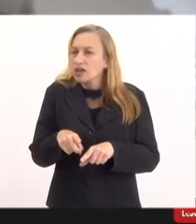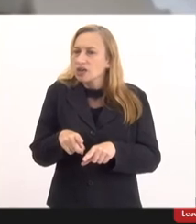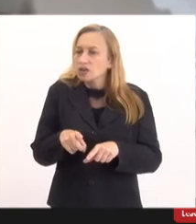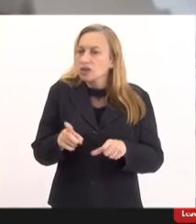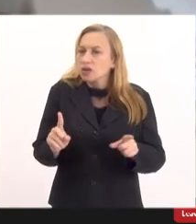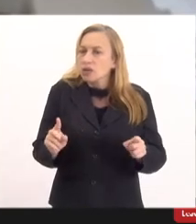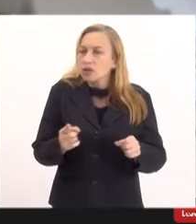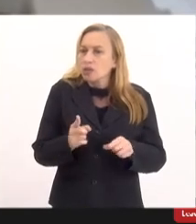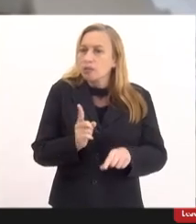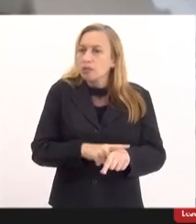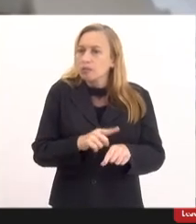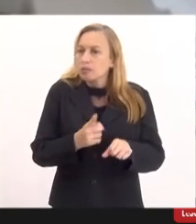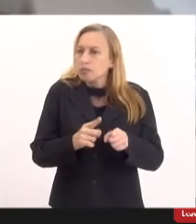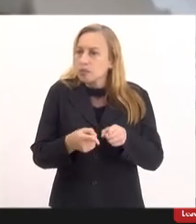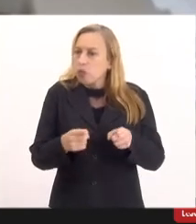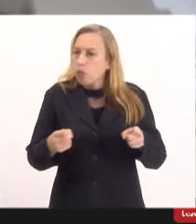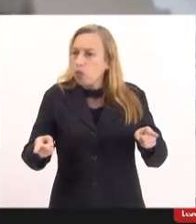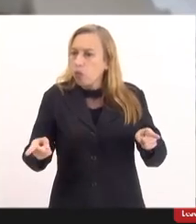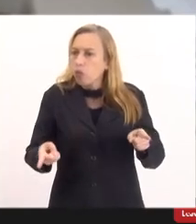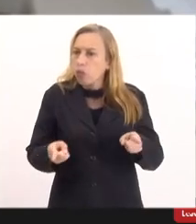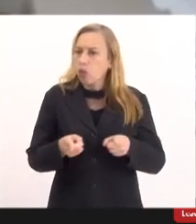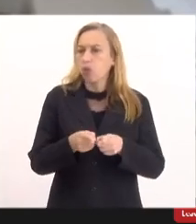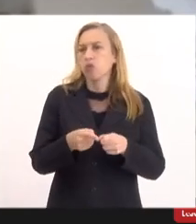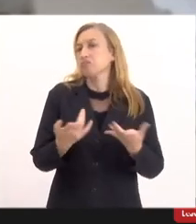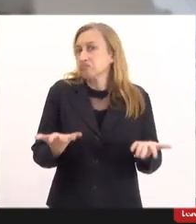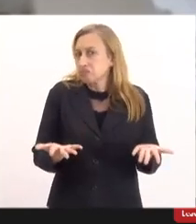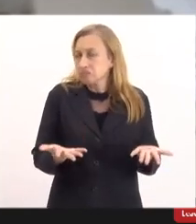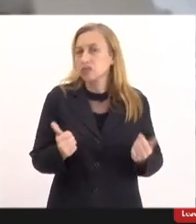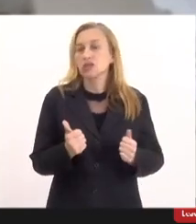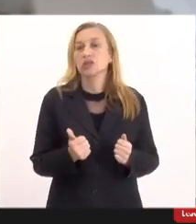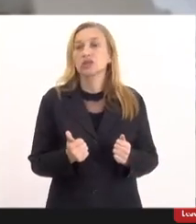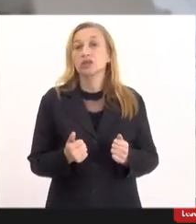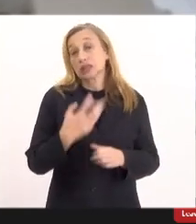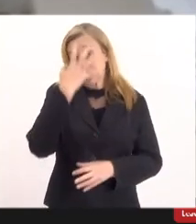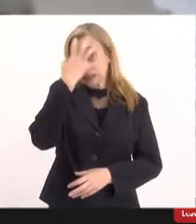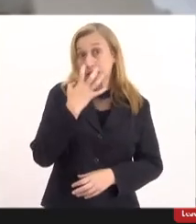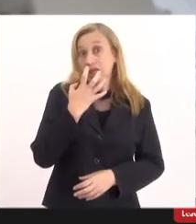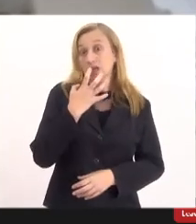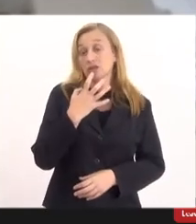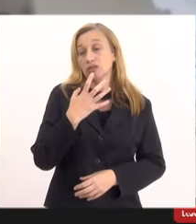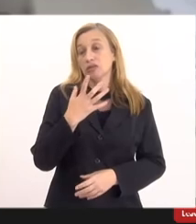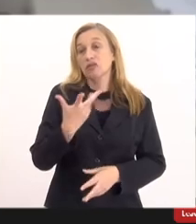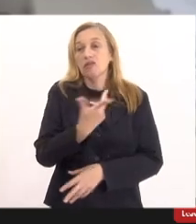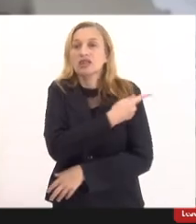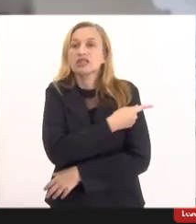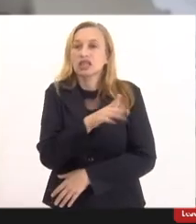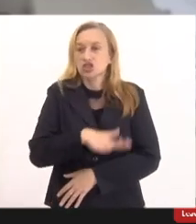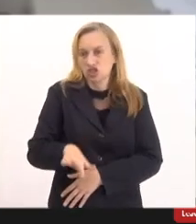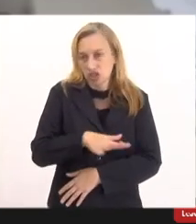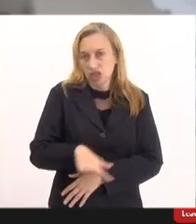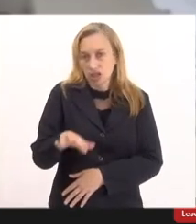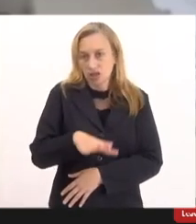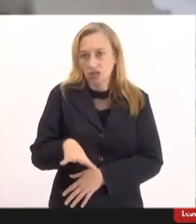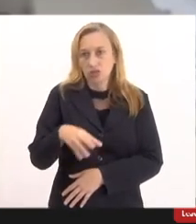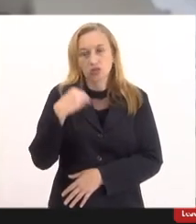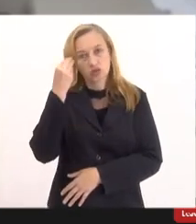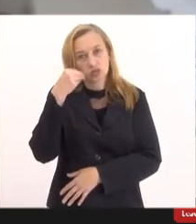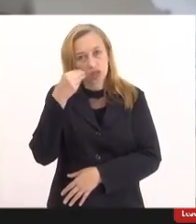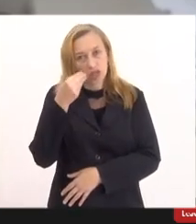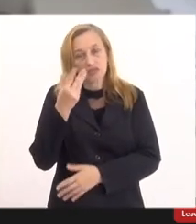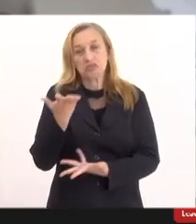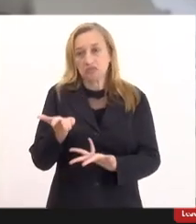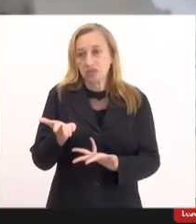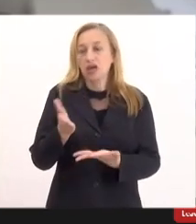prazo portanto é um risco muito sério vacinar nossas crianças com estes experimentos